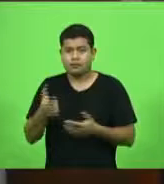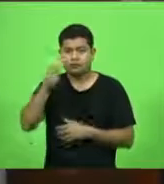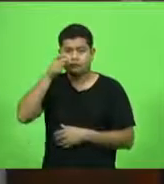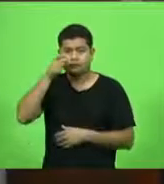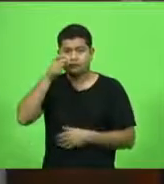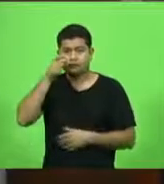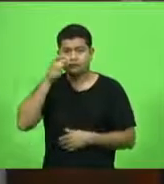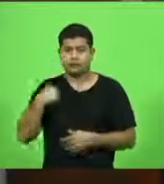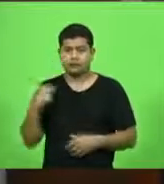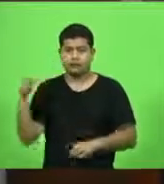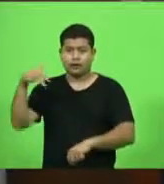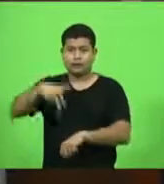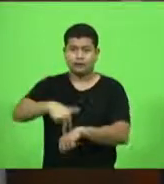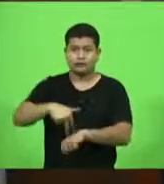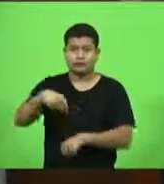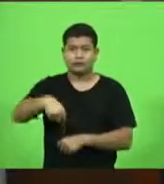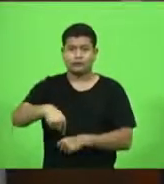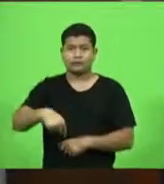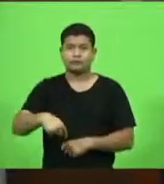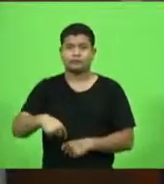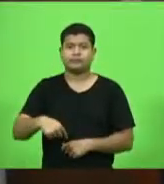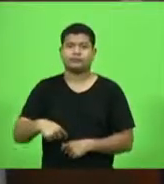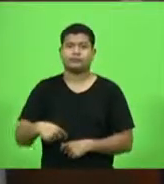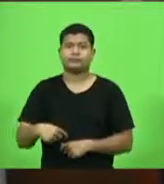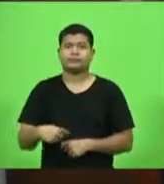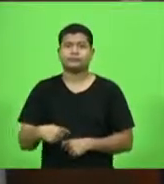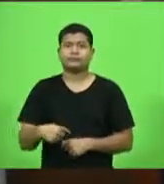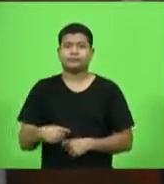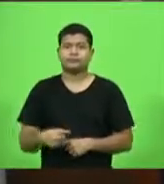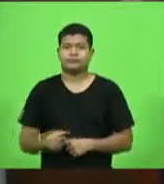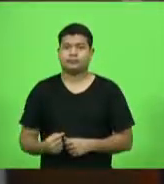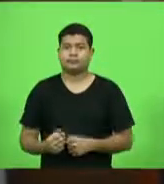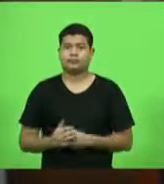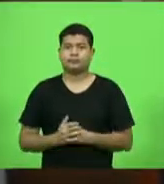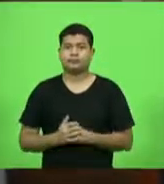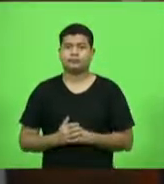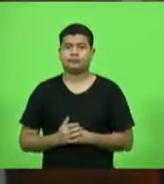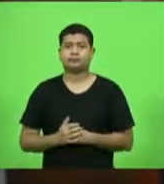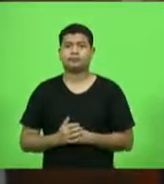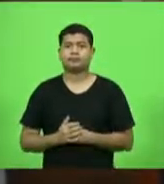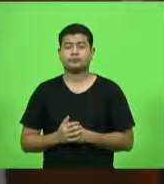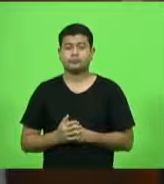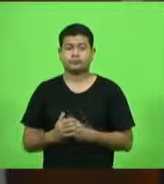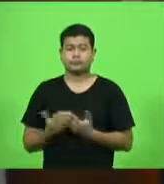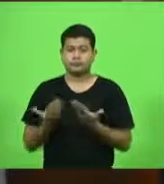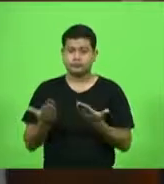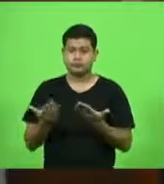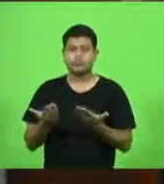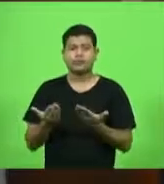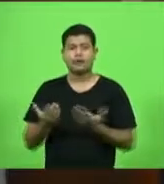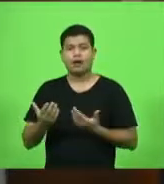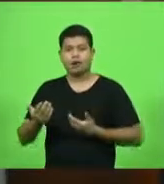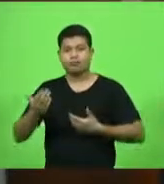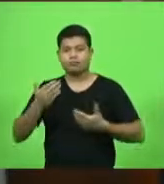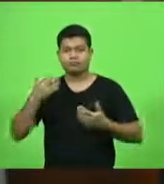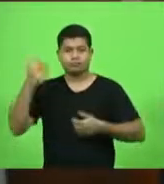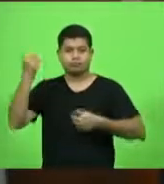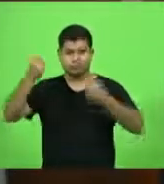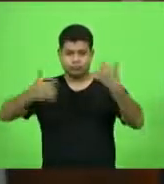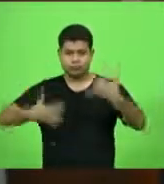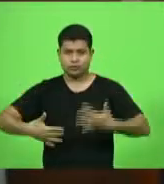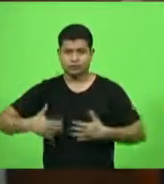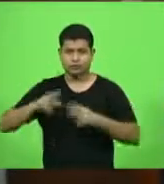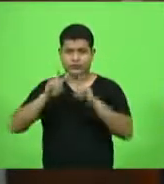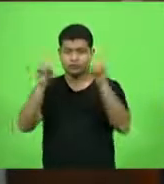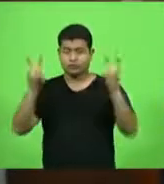à tribuna hoje, mesmo de forma virtual, abordar um tema que diz respeito